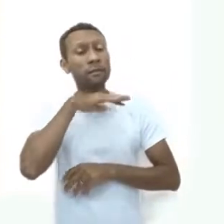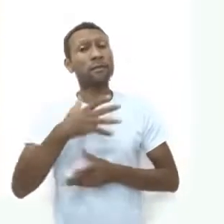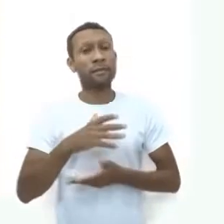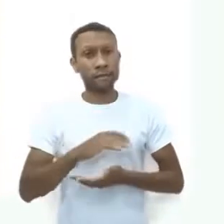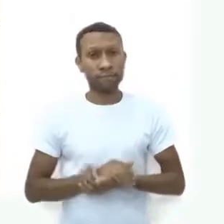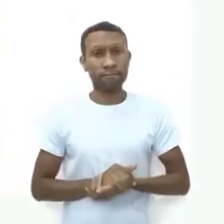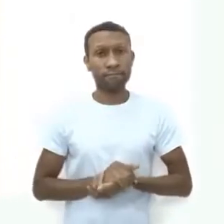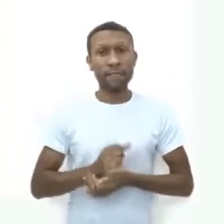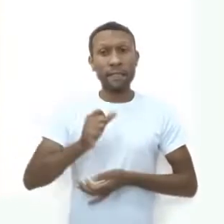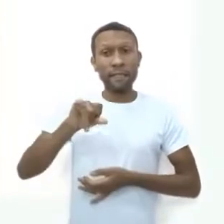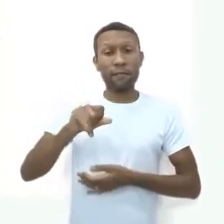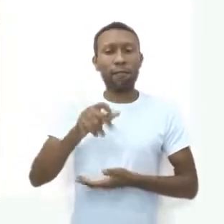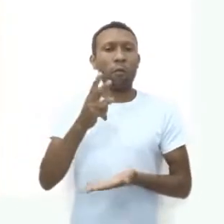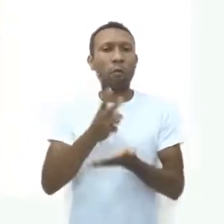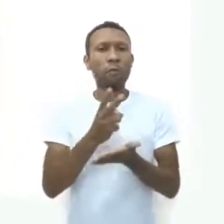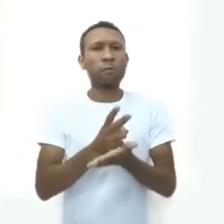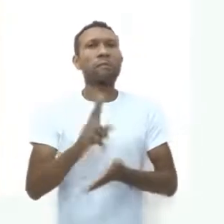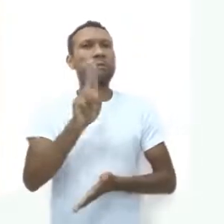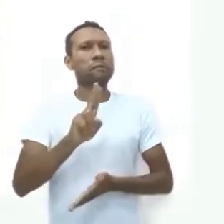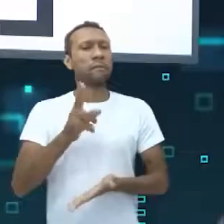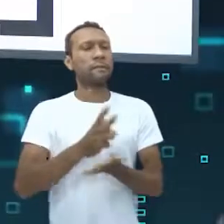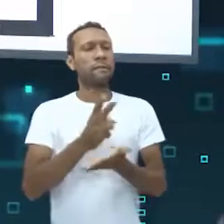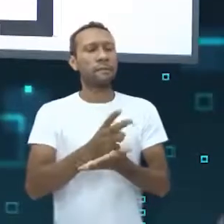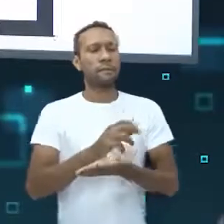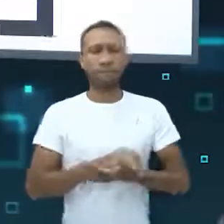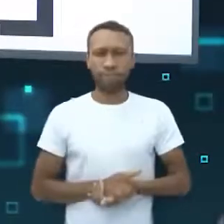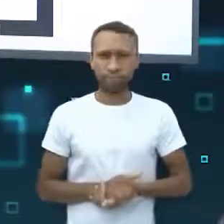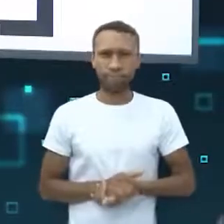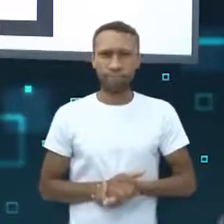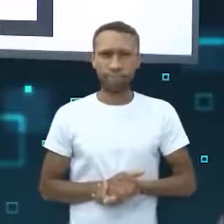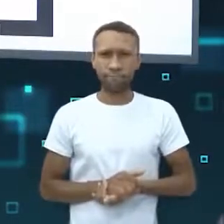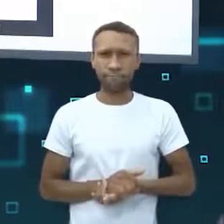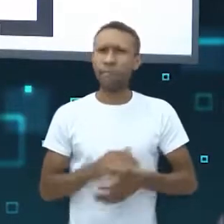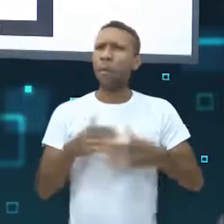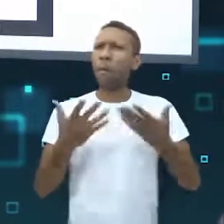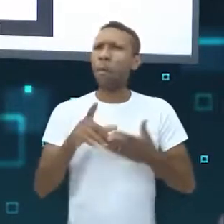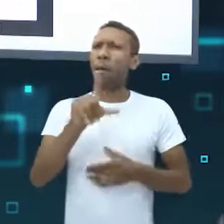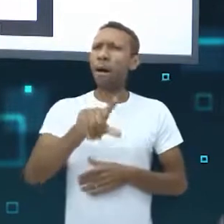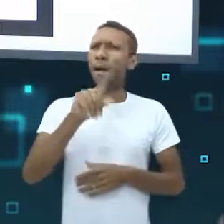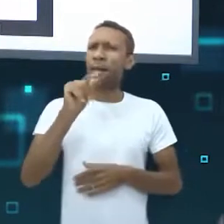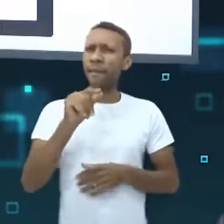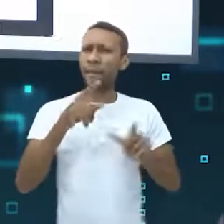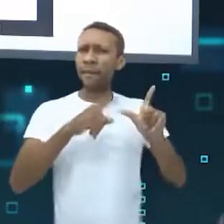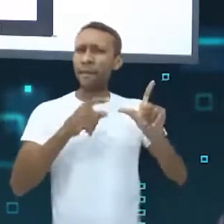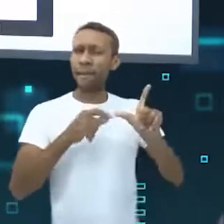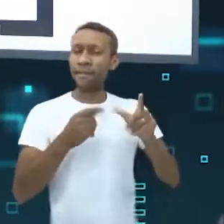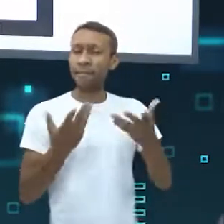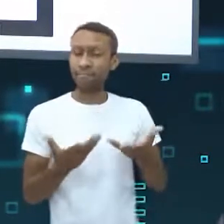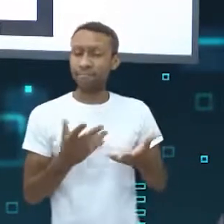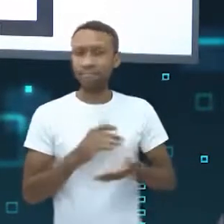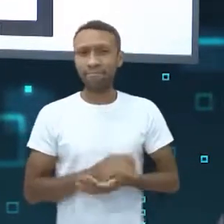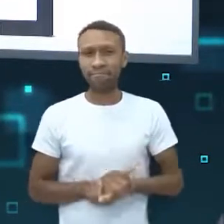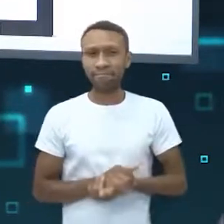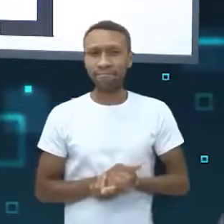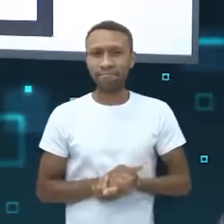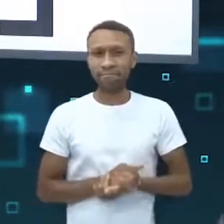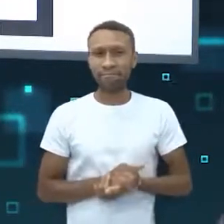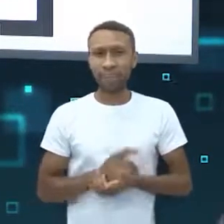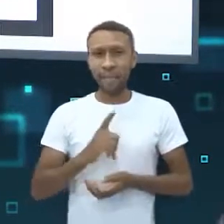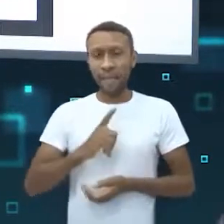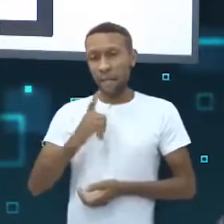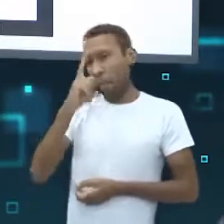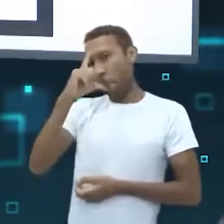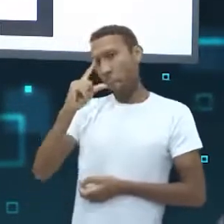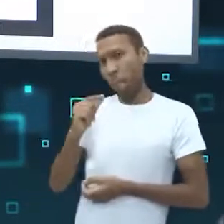se eu for um usuário ativo. Que letra você anotou aí? A pergunta é, manter um